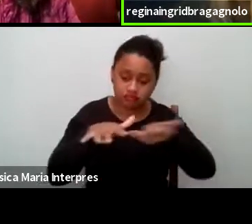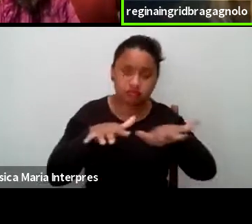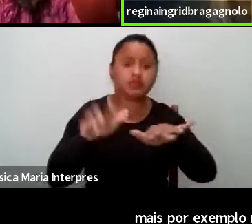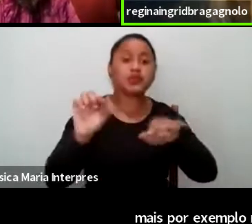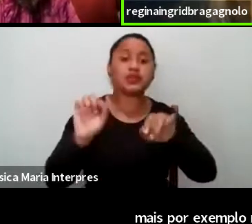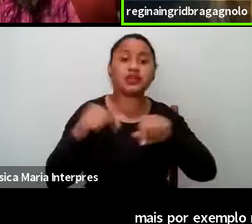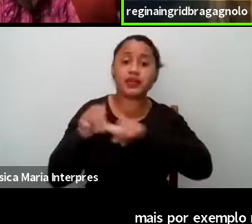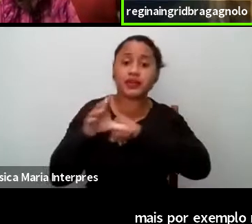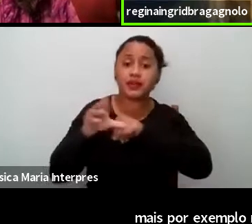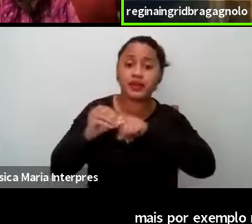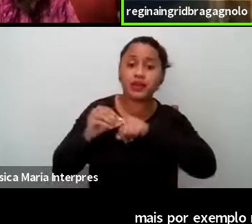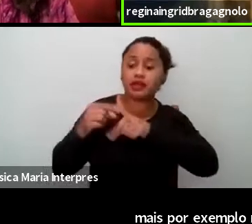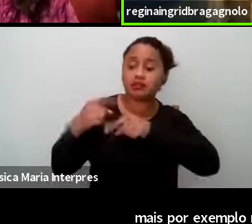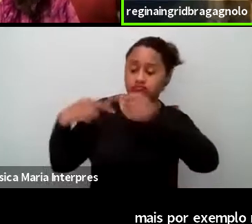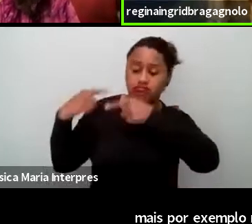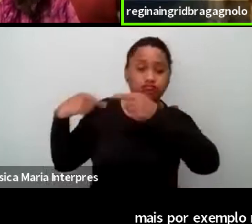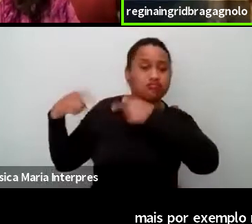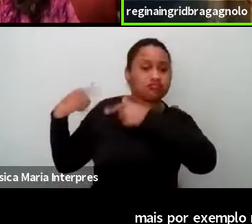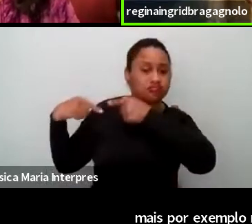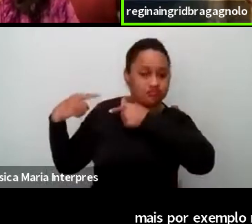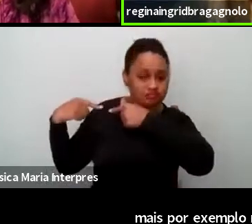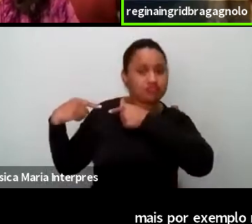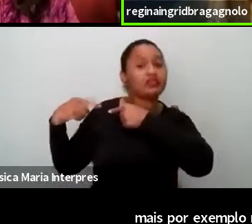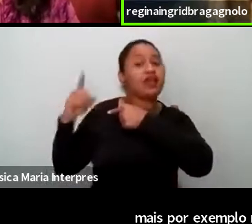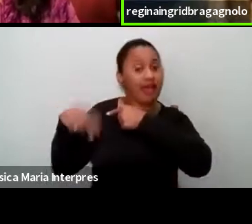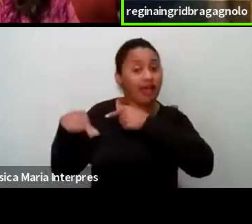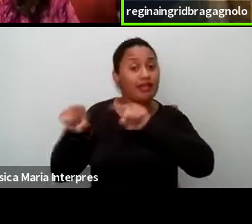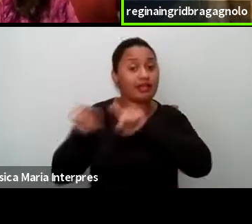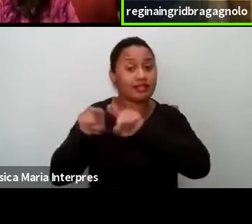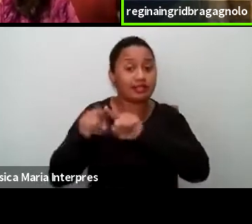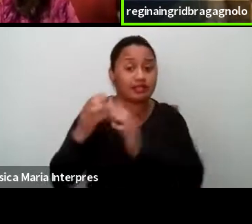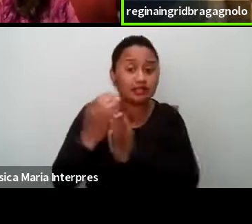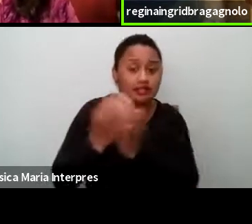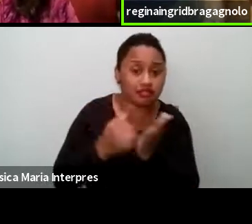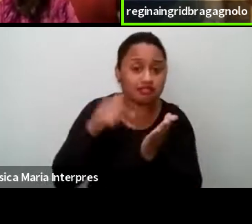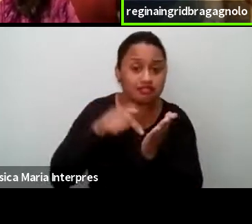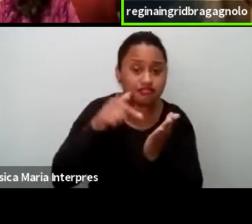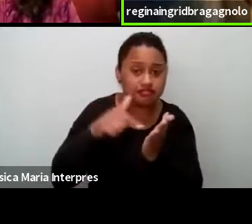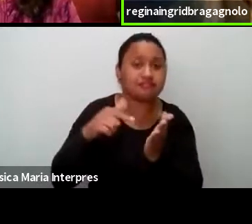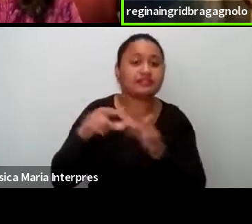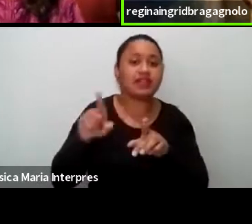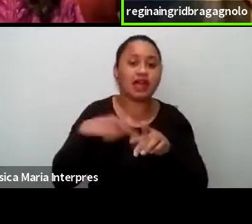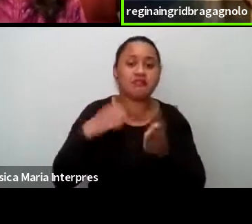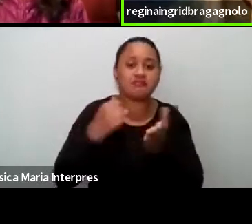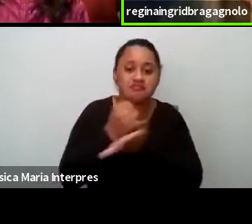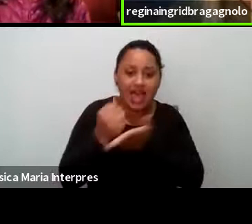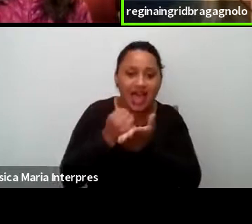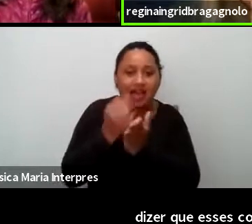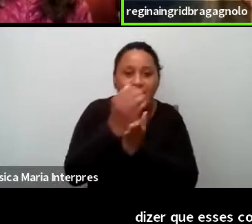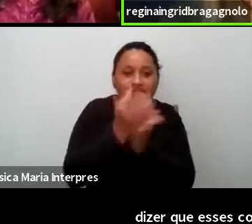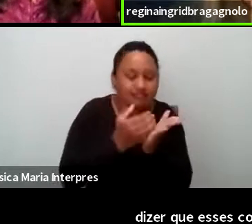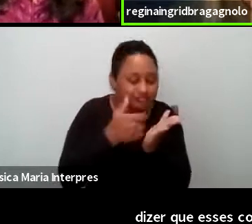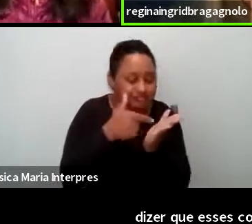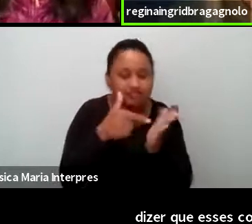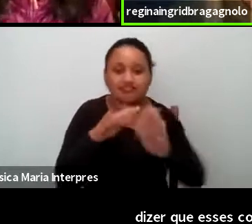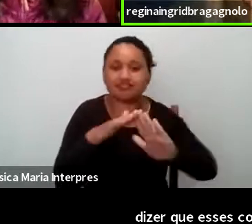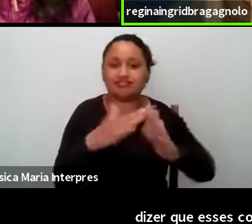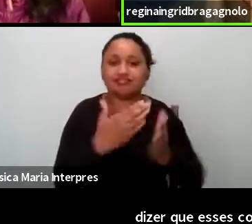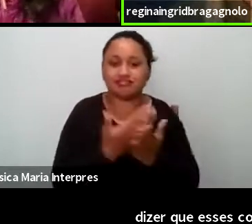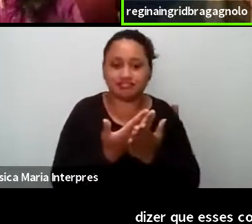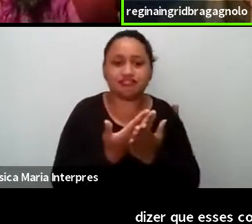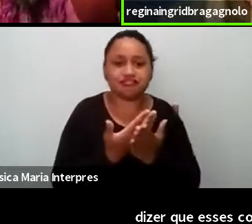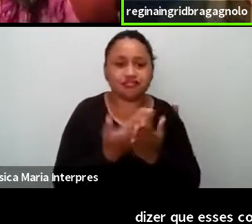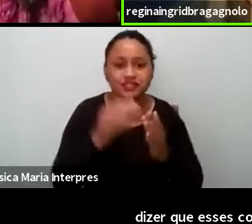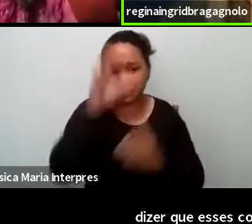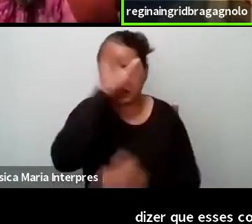conhecimentos ancestrais é currículo, é, faz parte da base curricular, né? Então, e aí